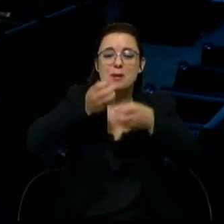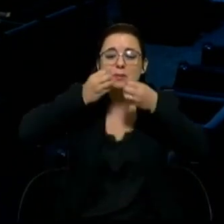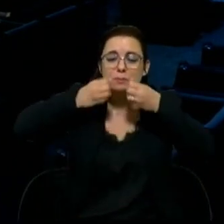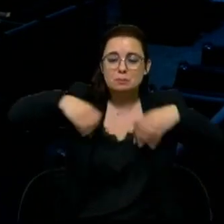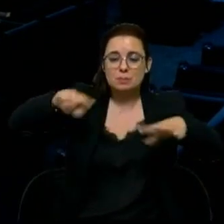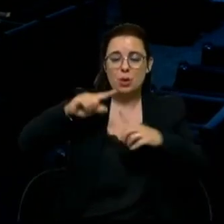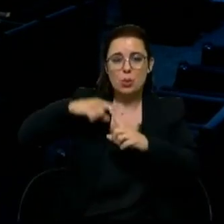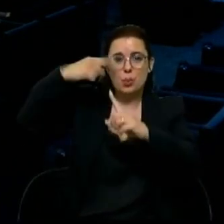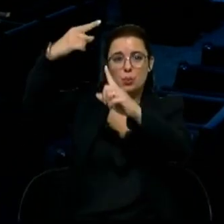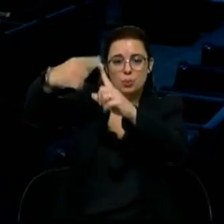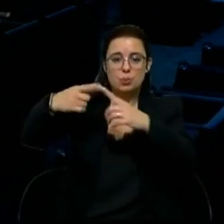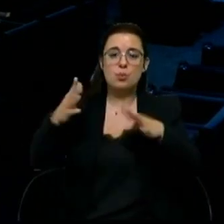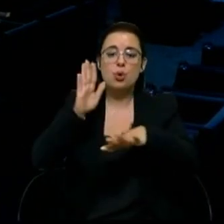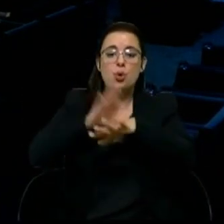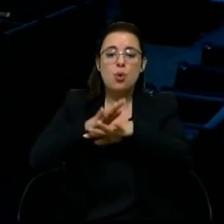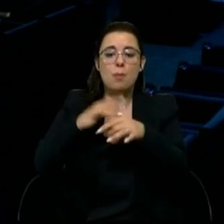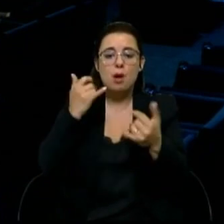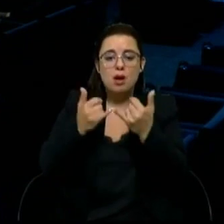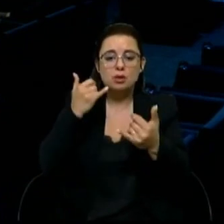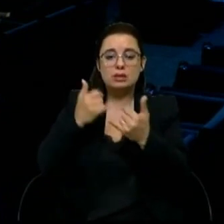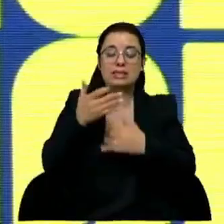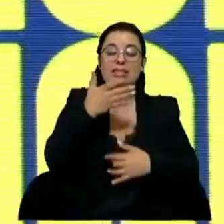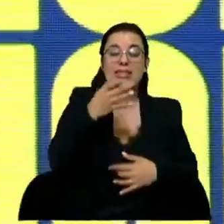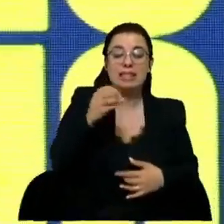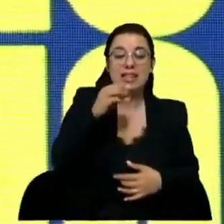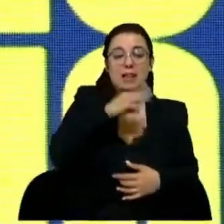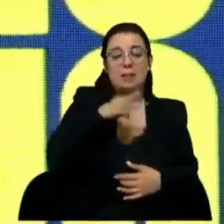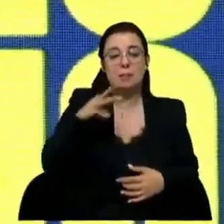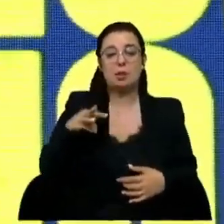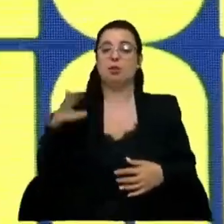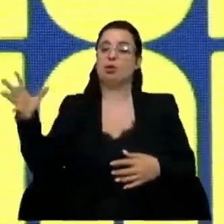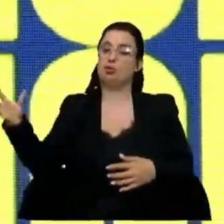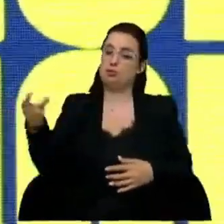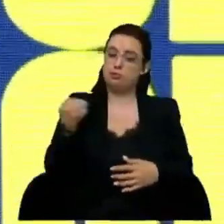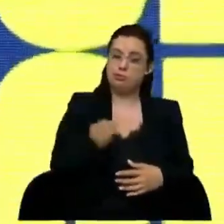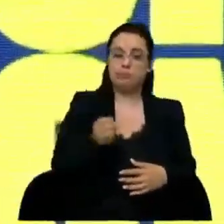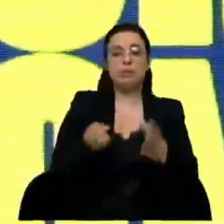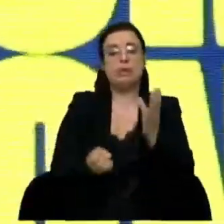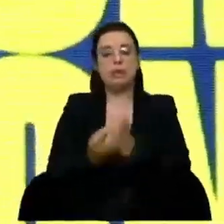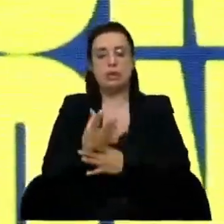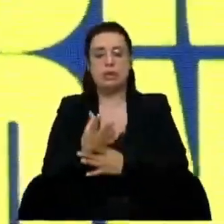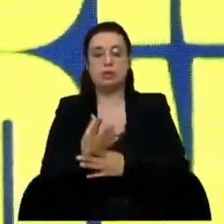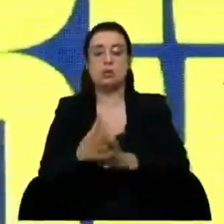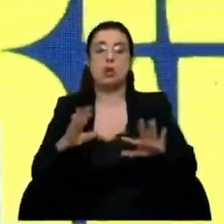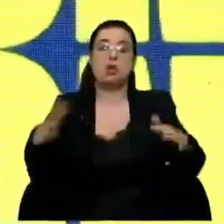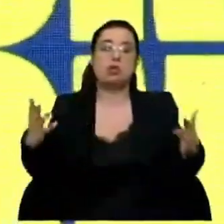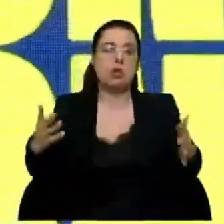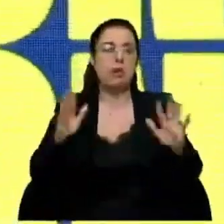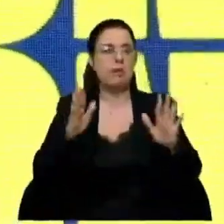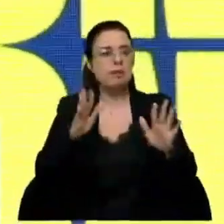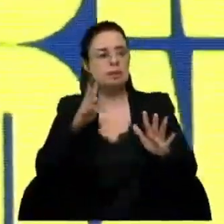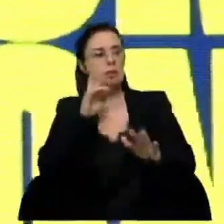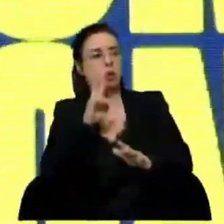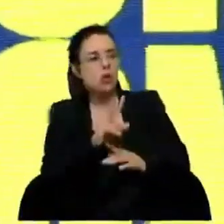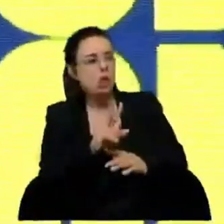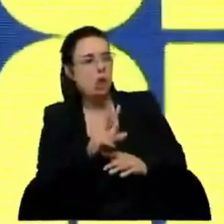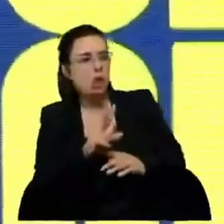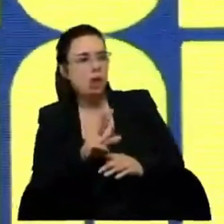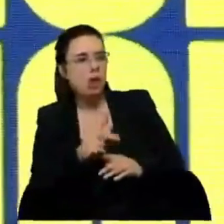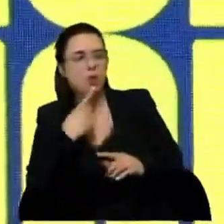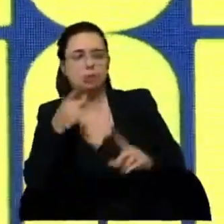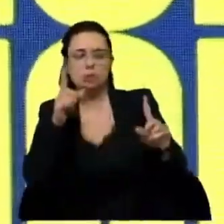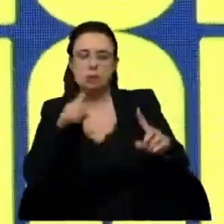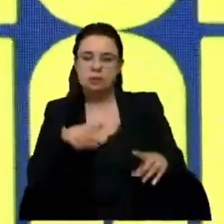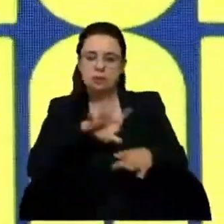próximos anos por automatização. 70 milhões, que esta é boa notícia, vão ser criados. Portanto, esta nossa necessidade de olhar para a requalificação como